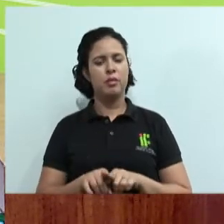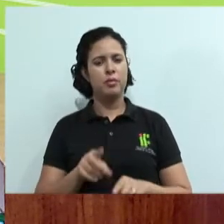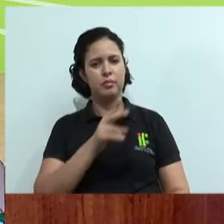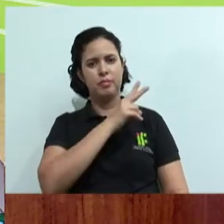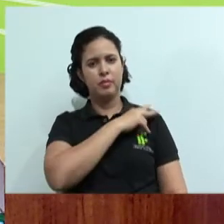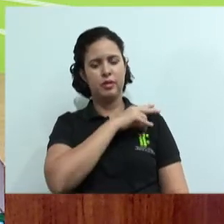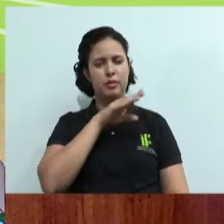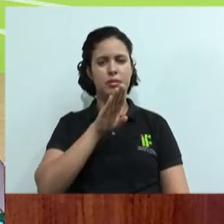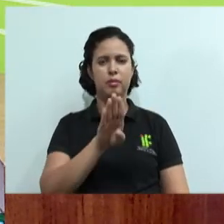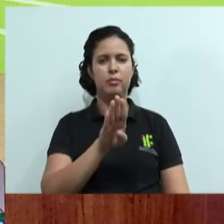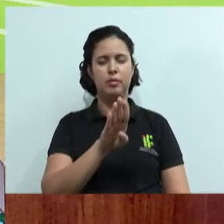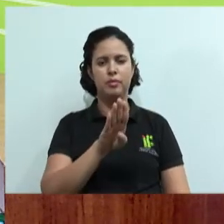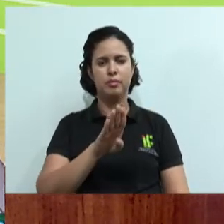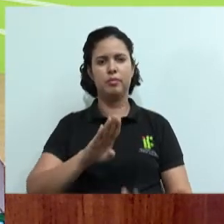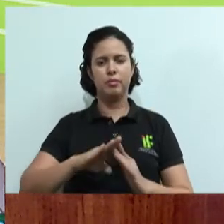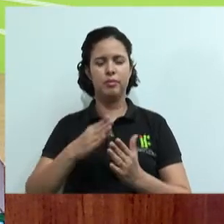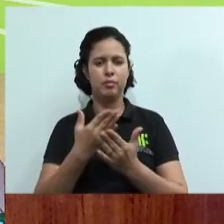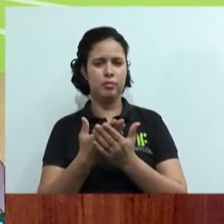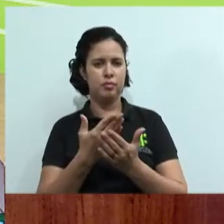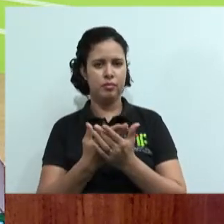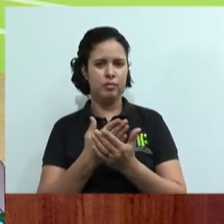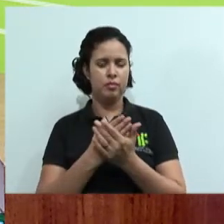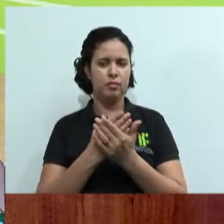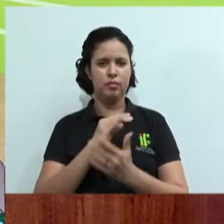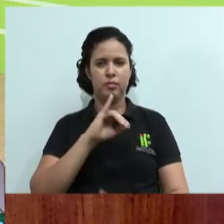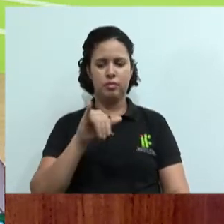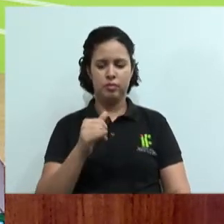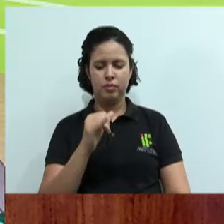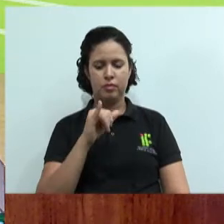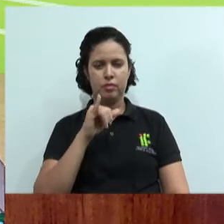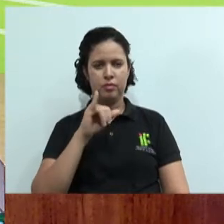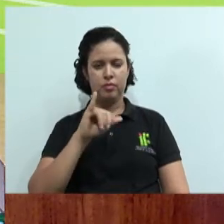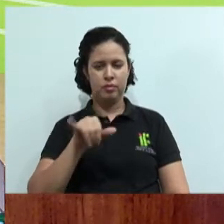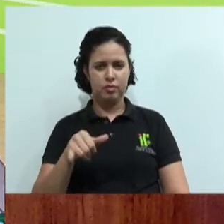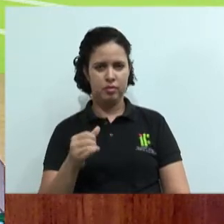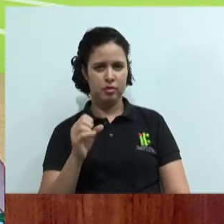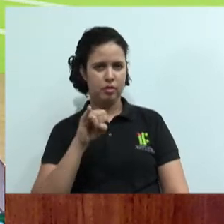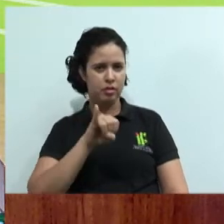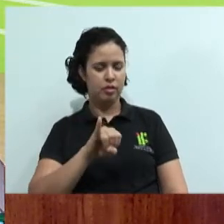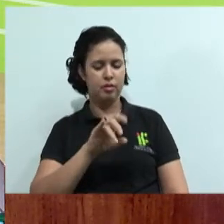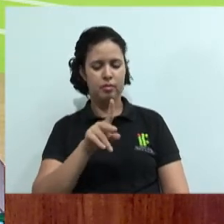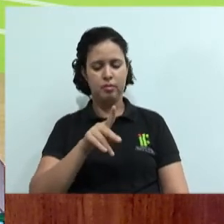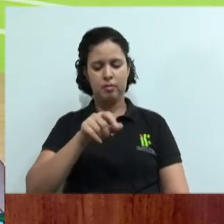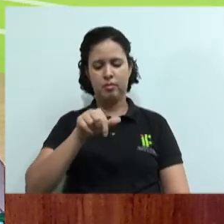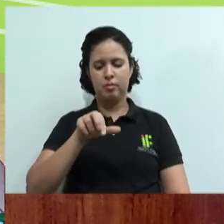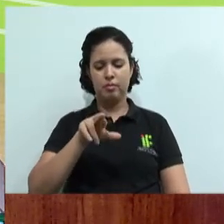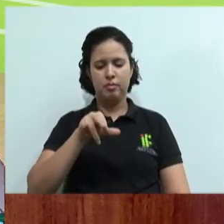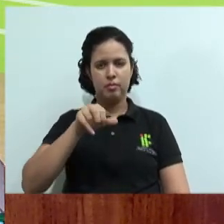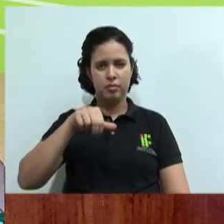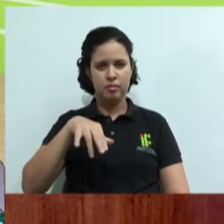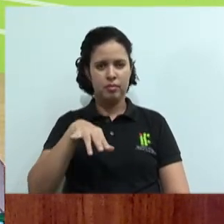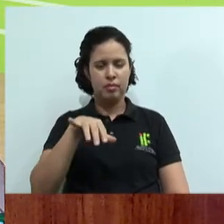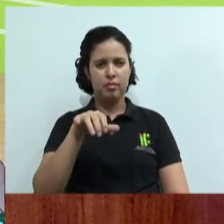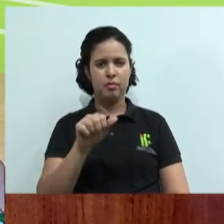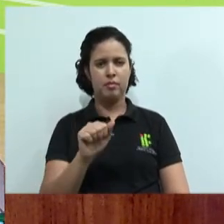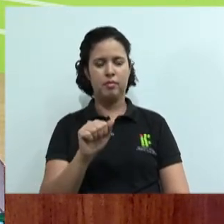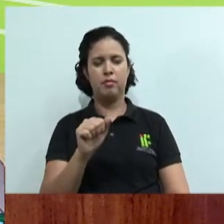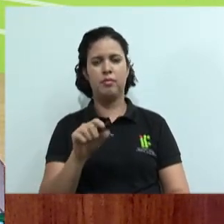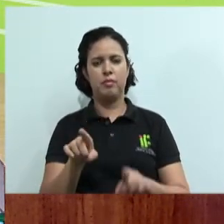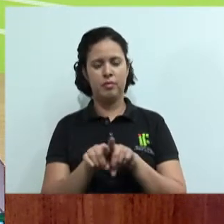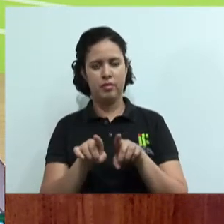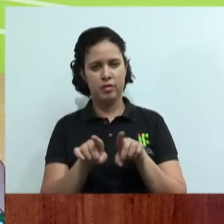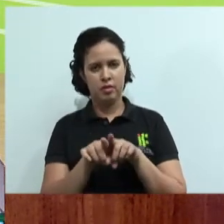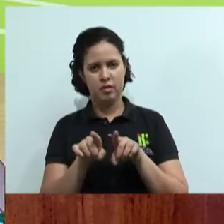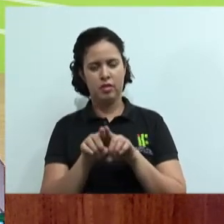Jorge Teixeira, lá no município de Paraná. Muito bacana estar com vocês. também, turma do segundo ano da escola Campos Salles, a